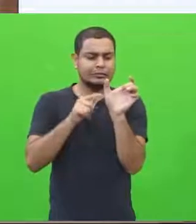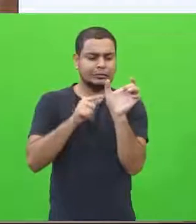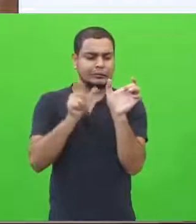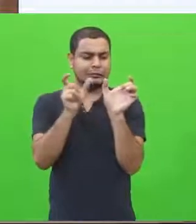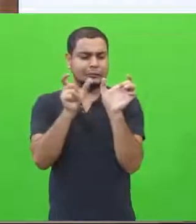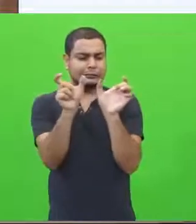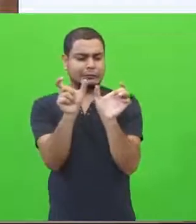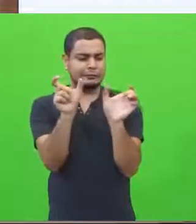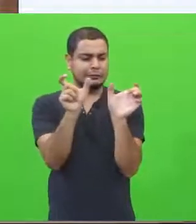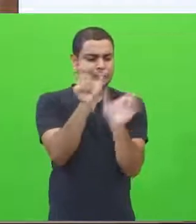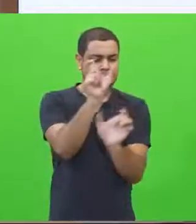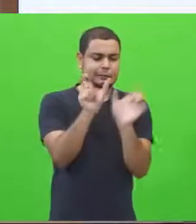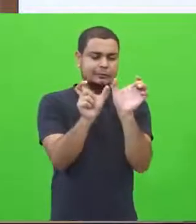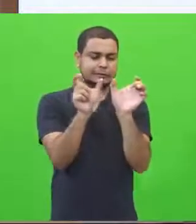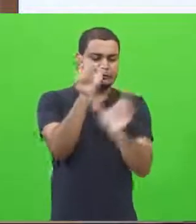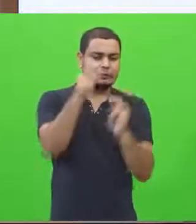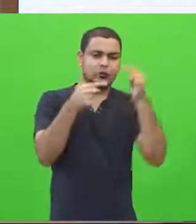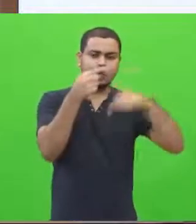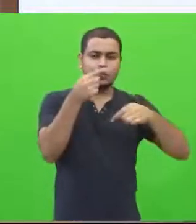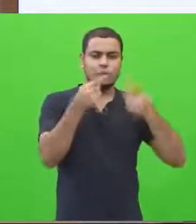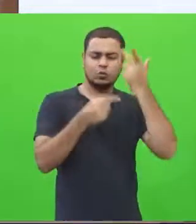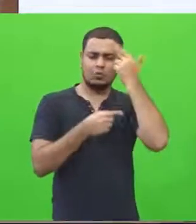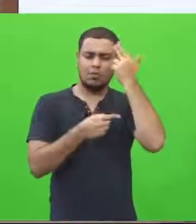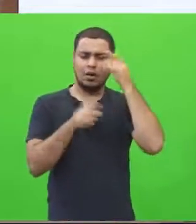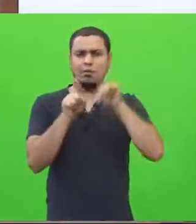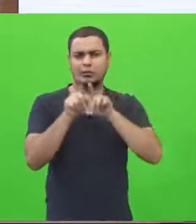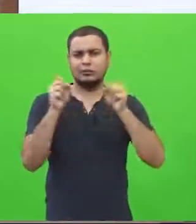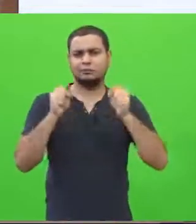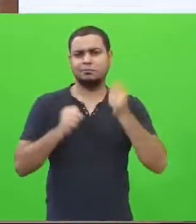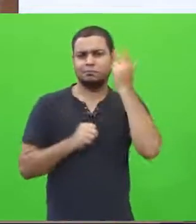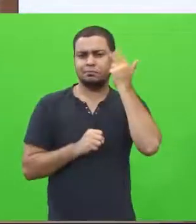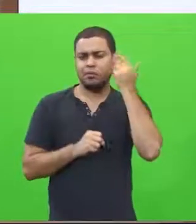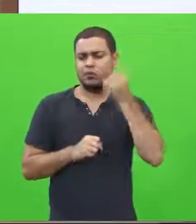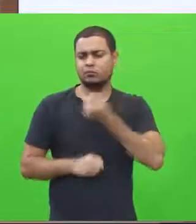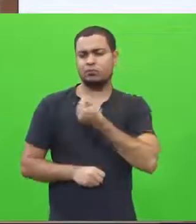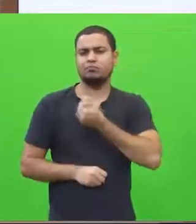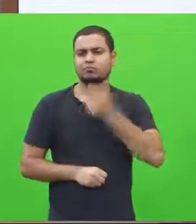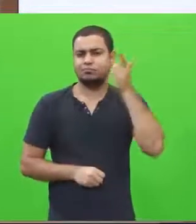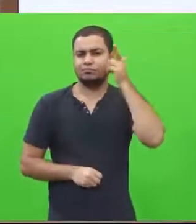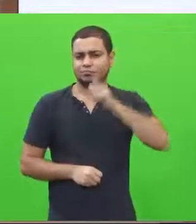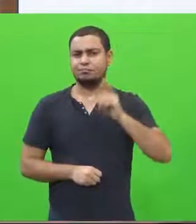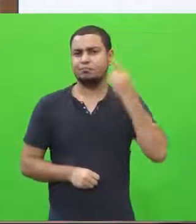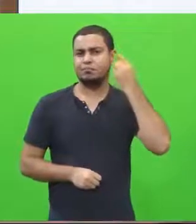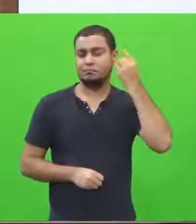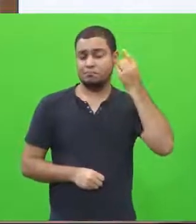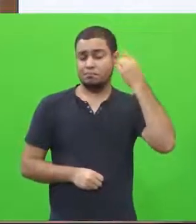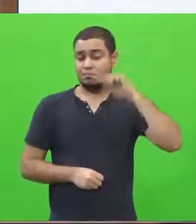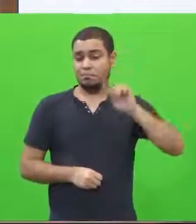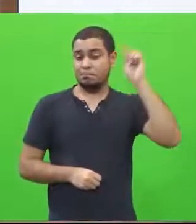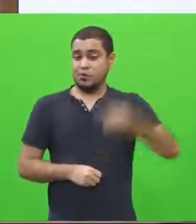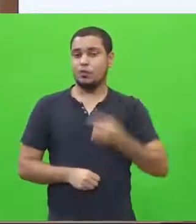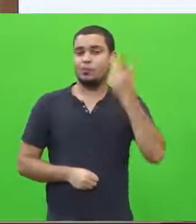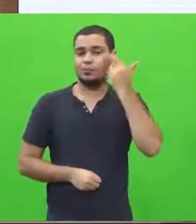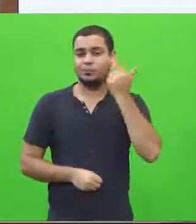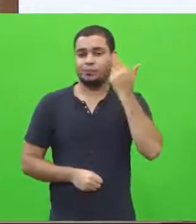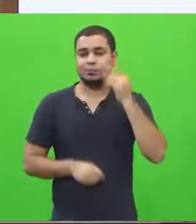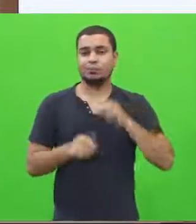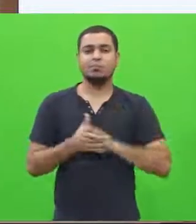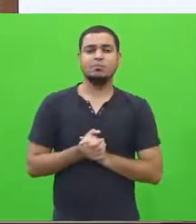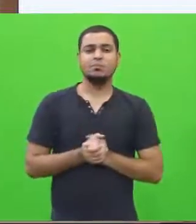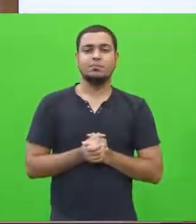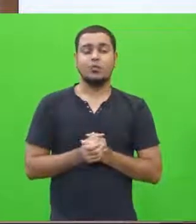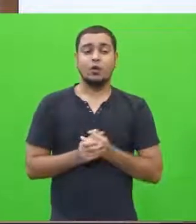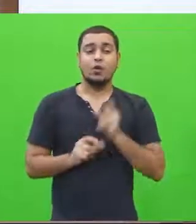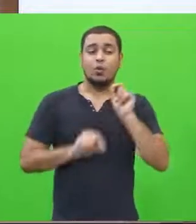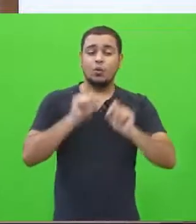apreciada ou uma acentuação gráfica indevida ou não, ausência, uma concordância, talvez. O